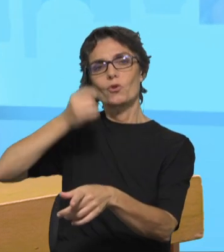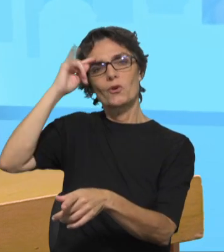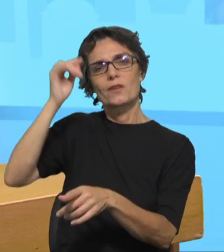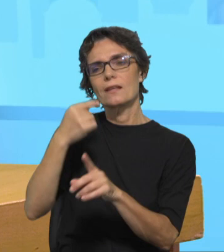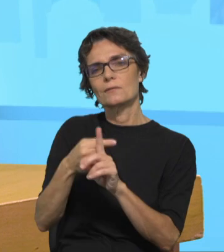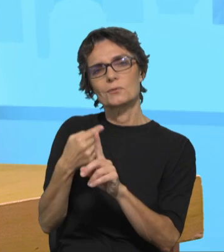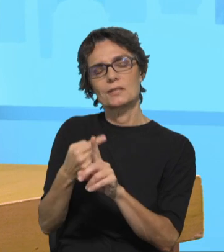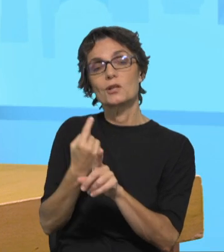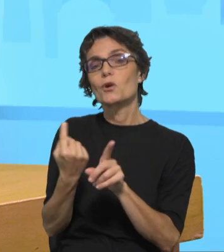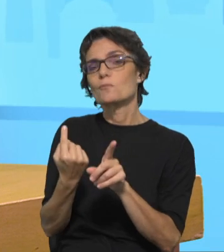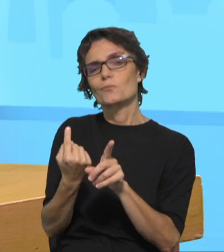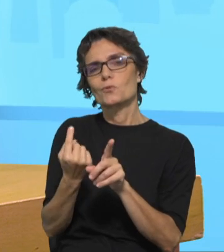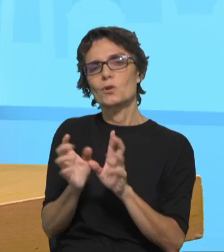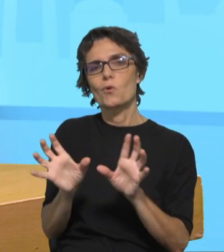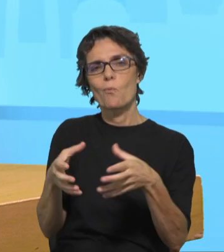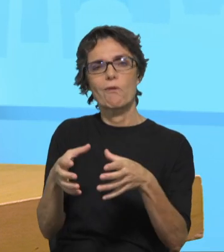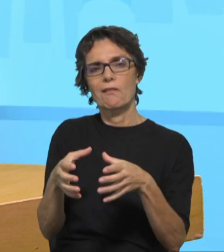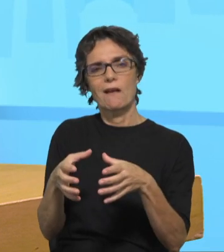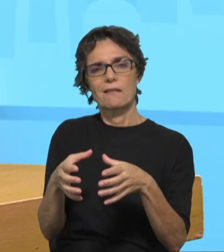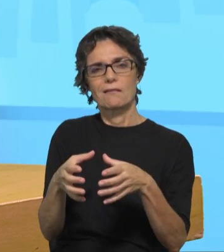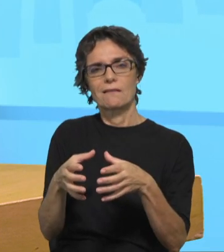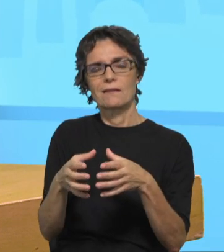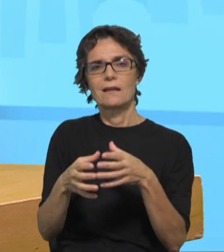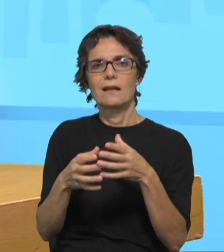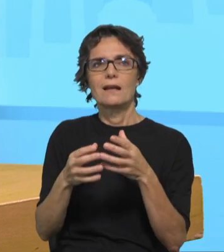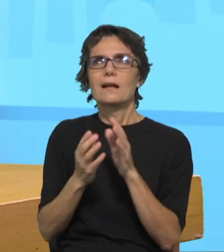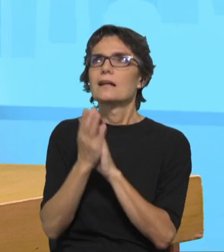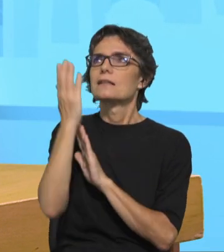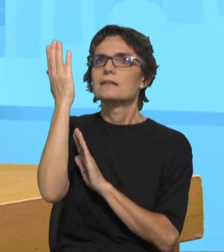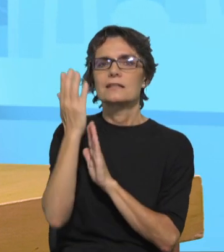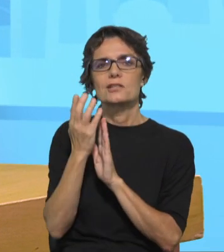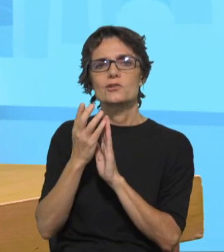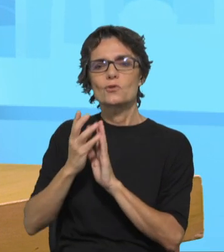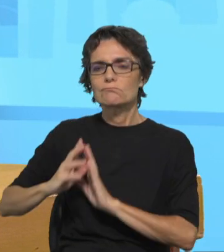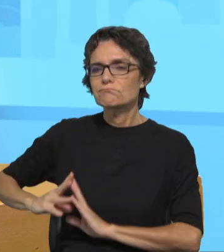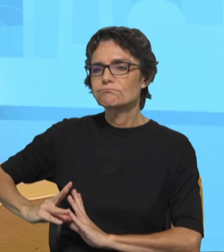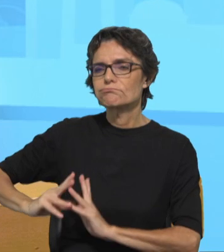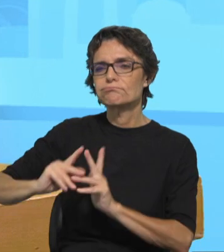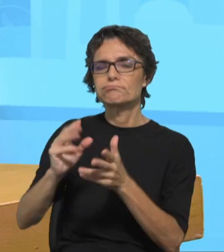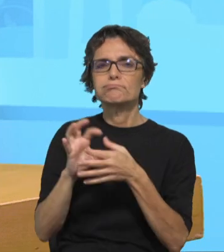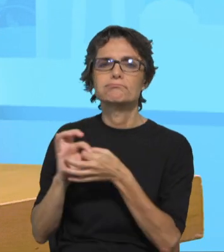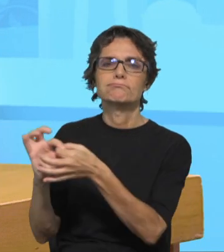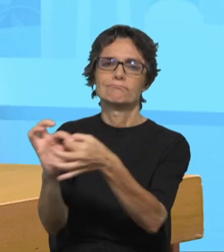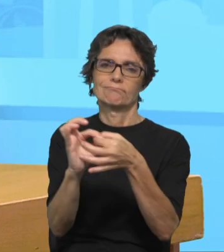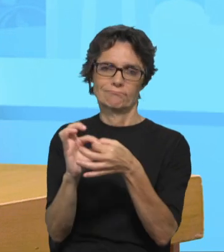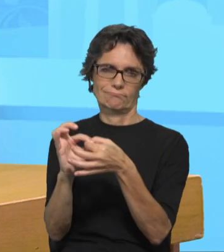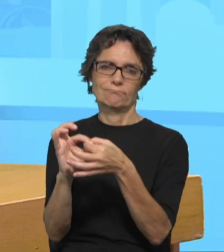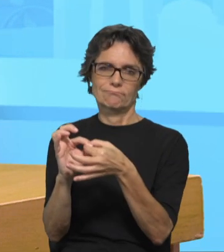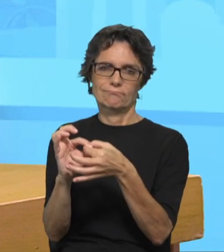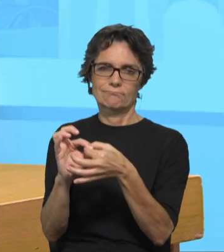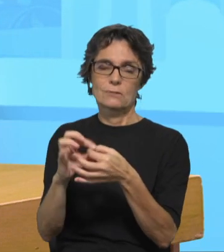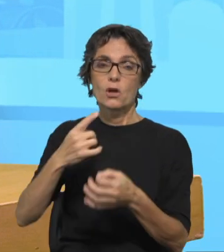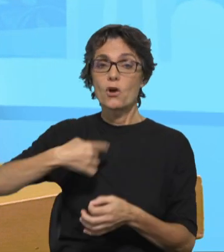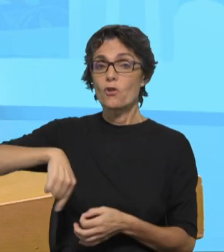esgota o mistério de Cristo, nenhum de nós está a concorrer a quem é que tem a coisa mais gira e mais inovadora, não é? Nós